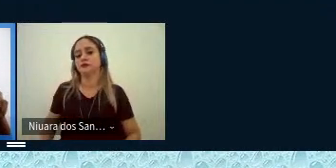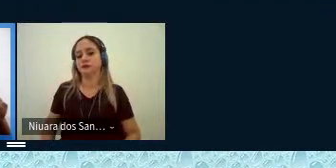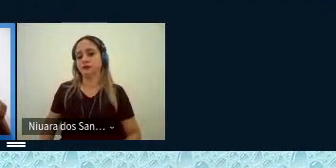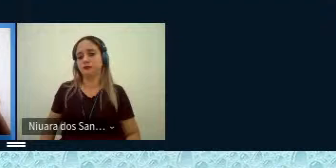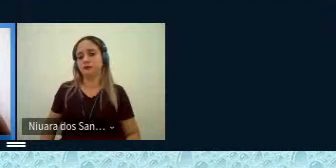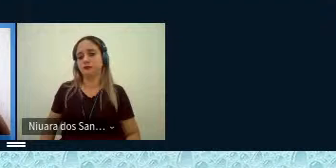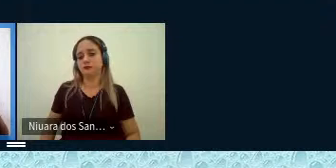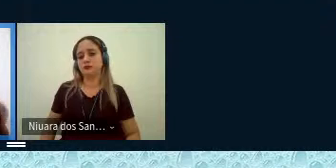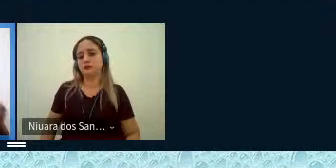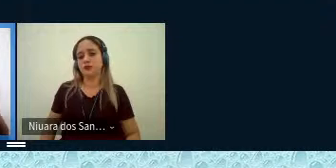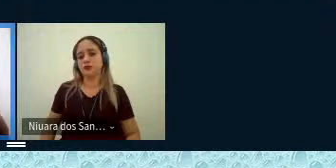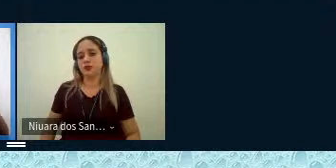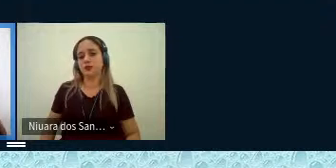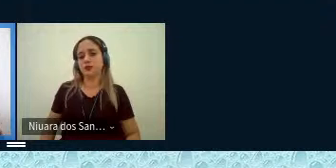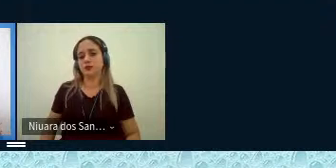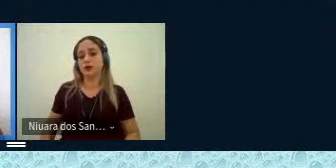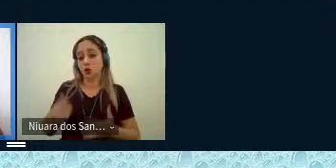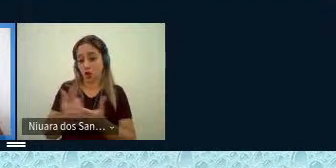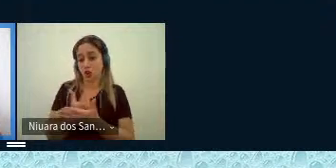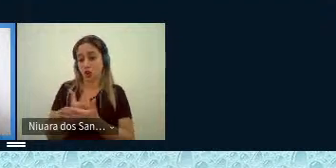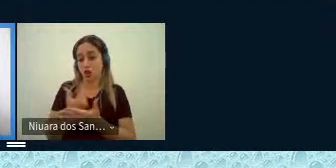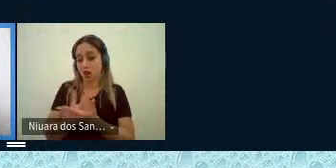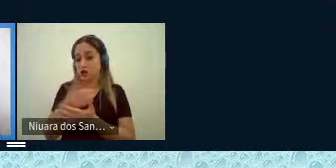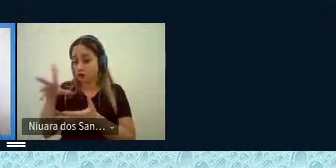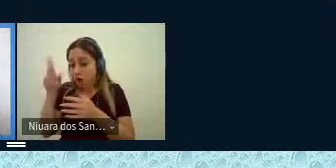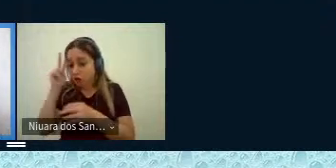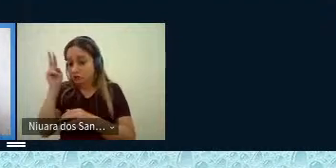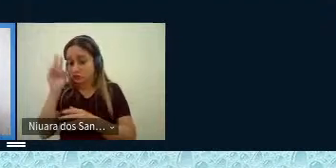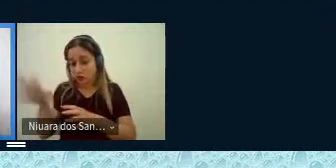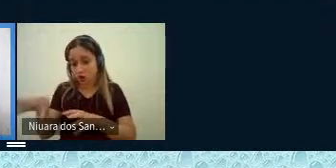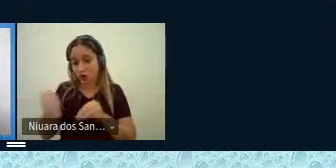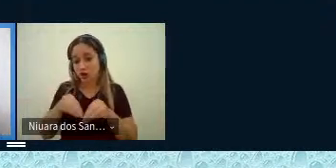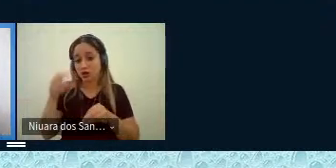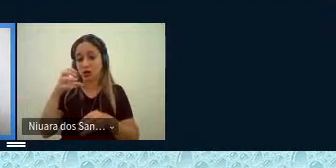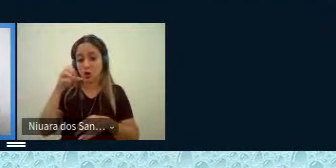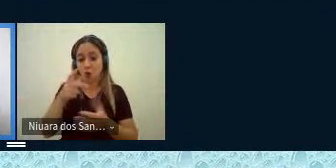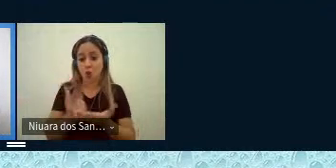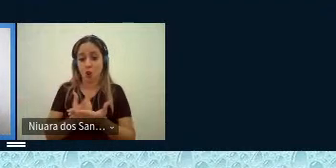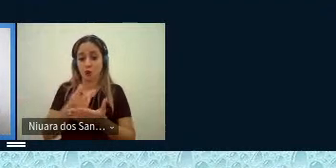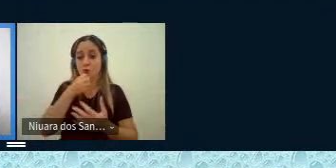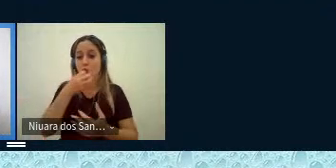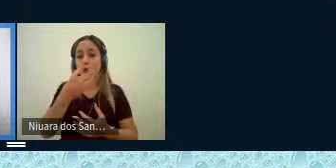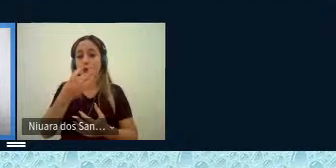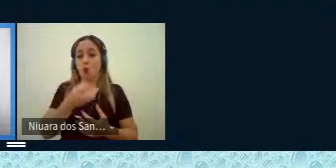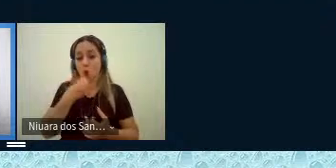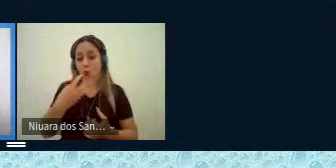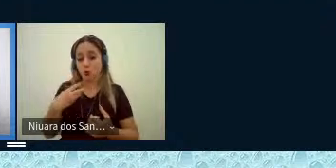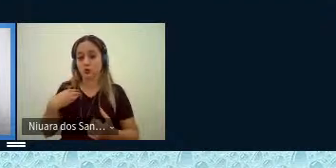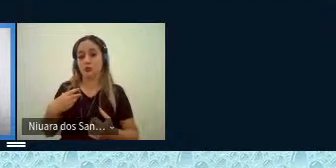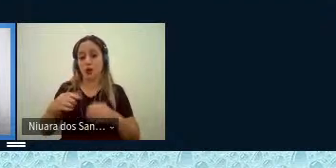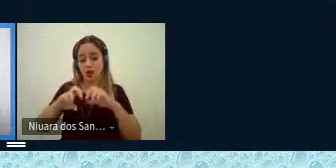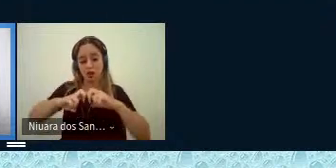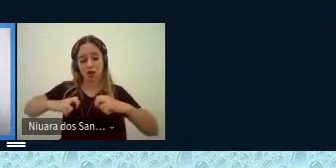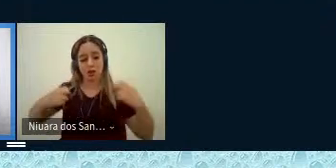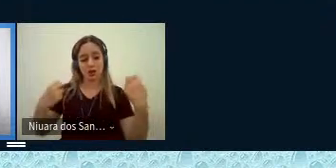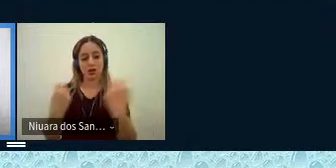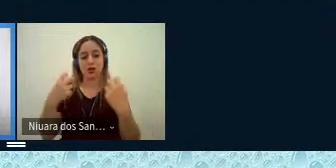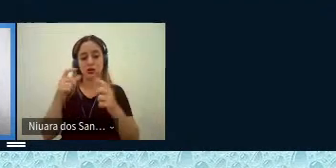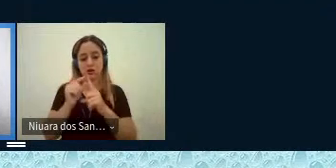desse livro das histórias que o livro conta sobretudo contado pelos cirandeiros da palavra.